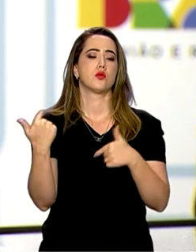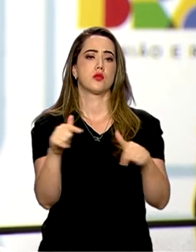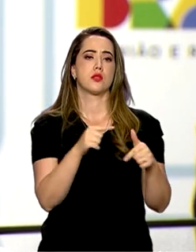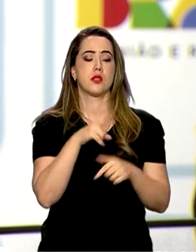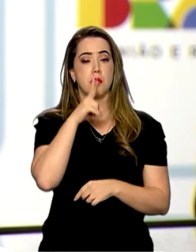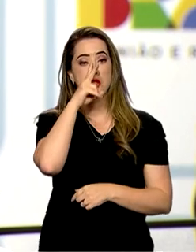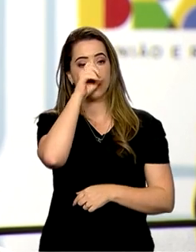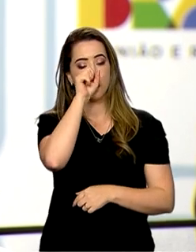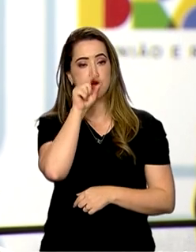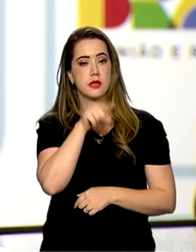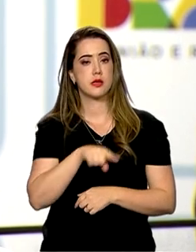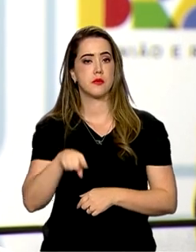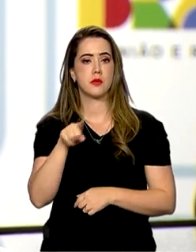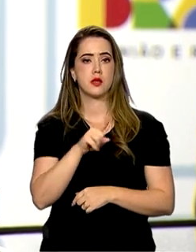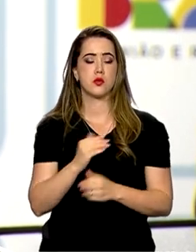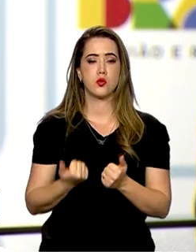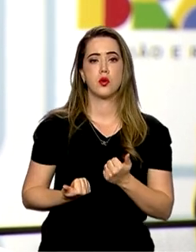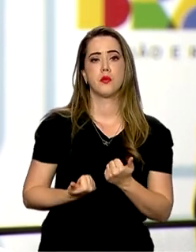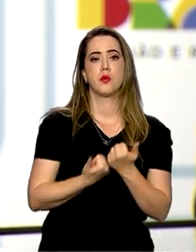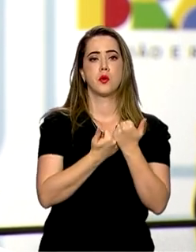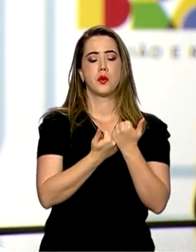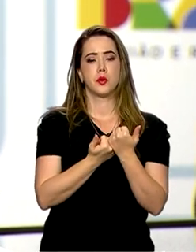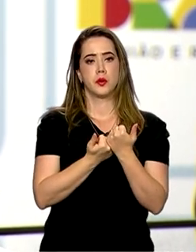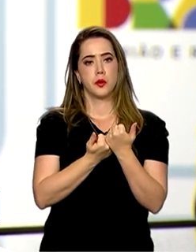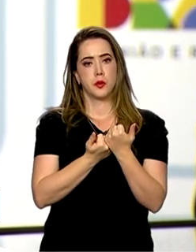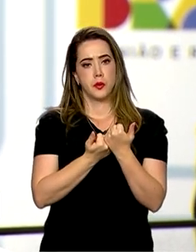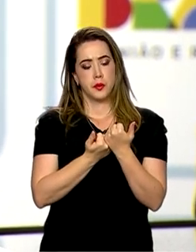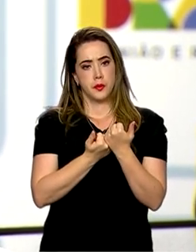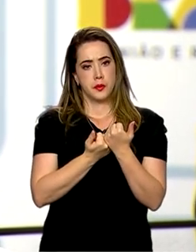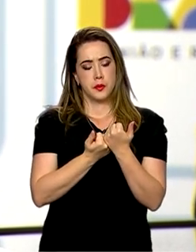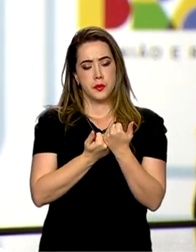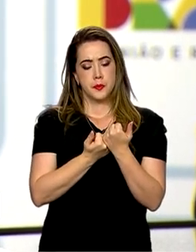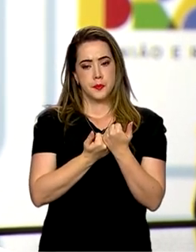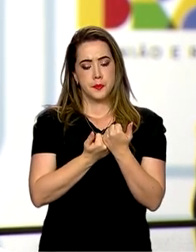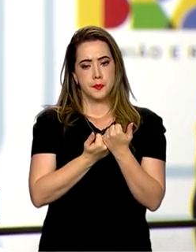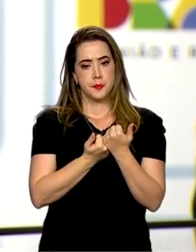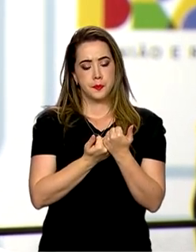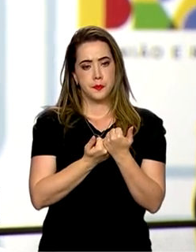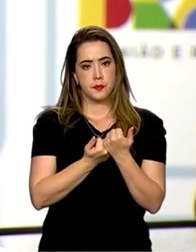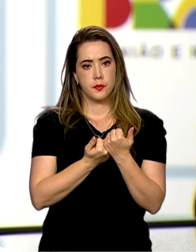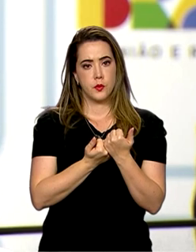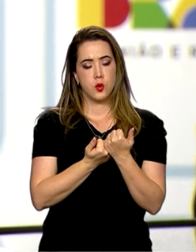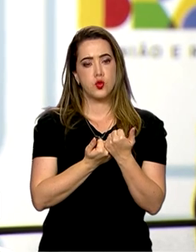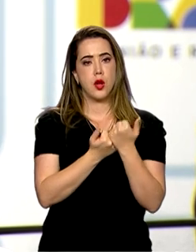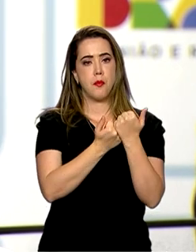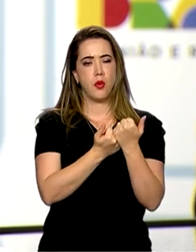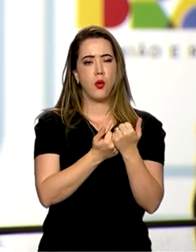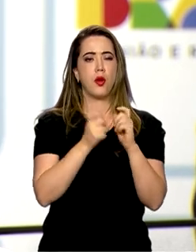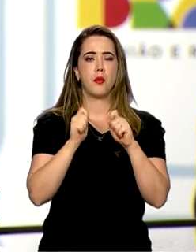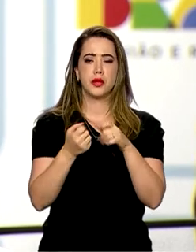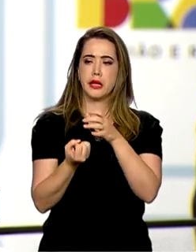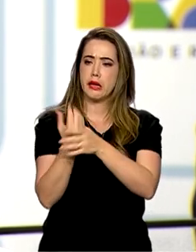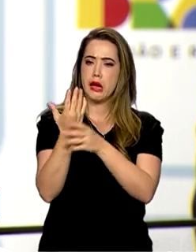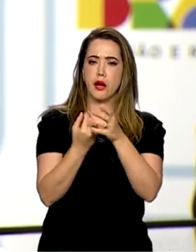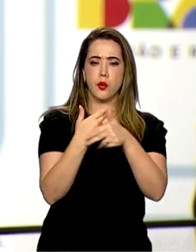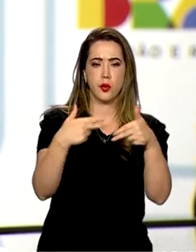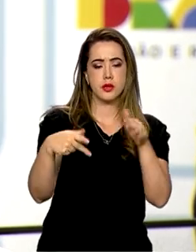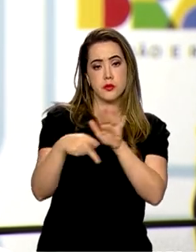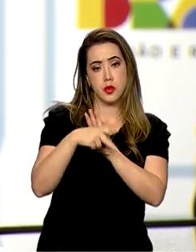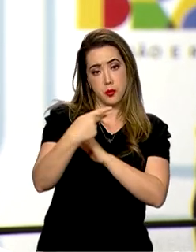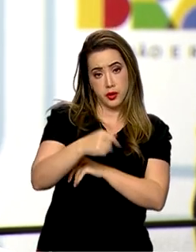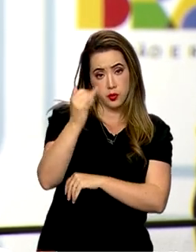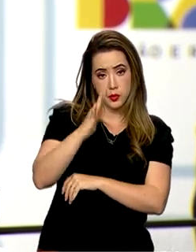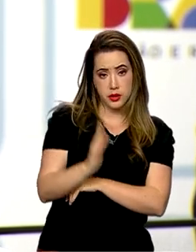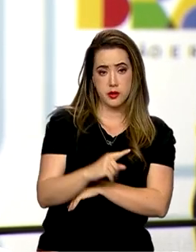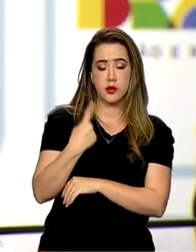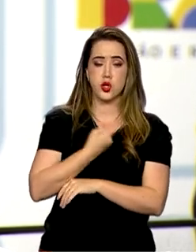fortalecimento à rede de cadeia de produção e editais específicos, nós